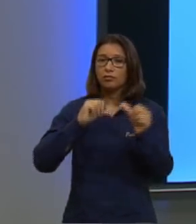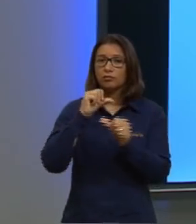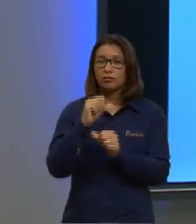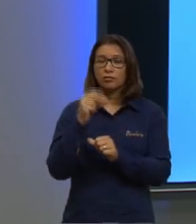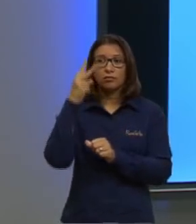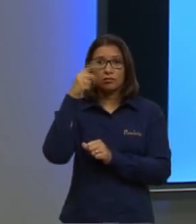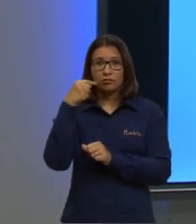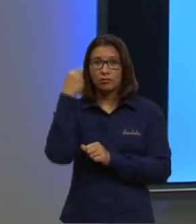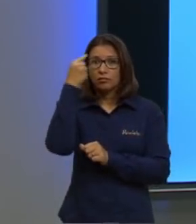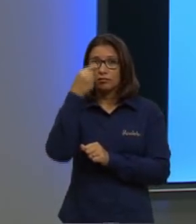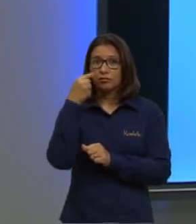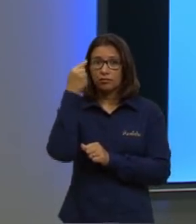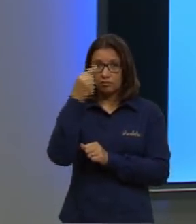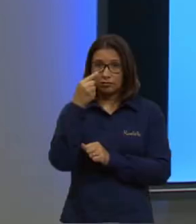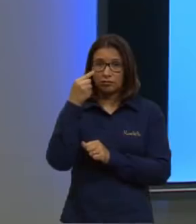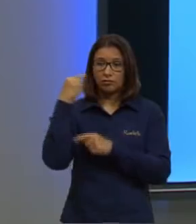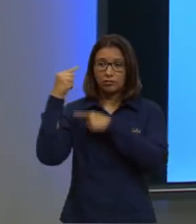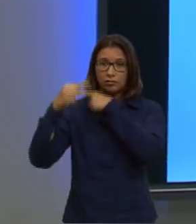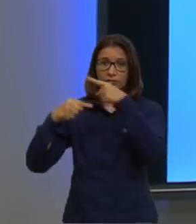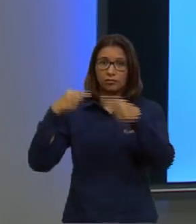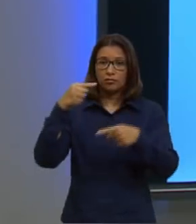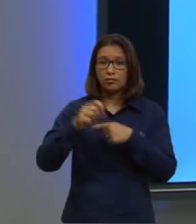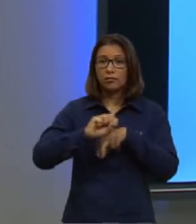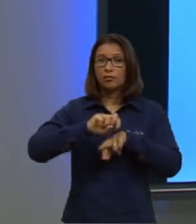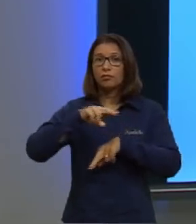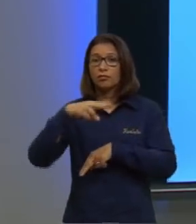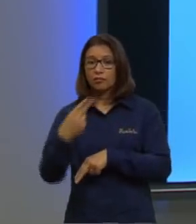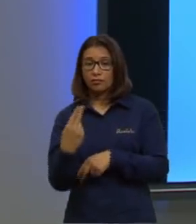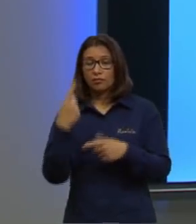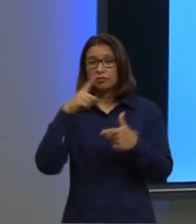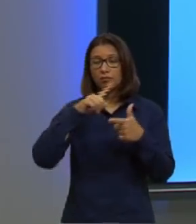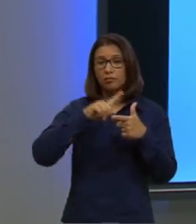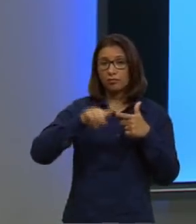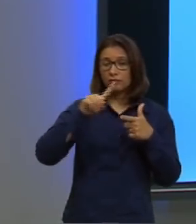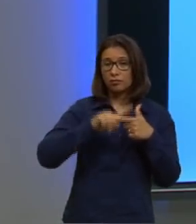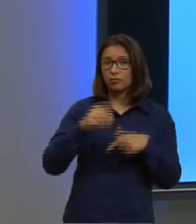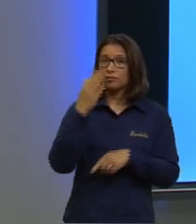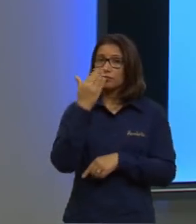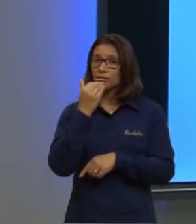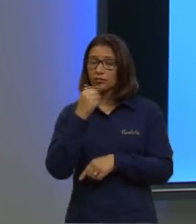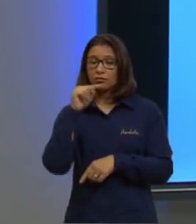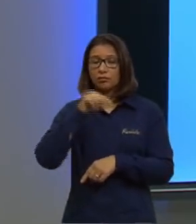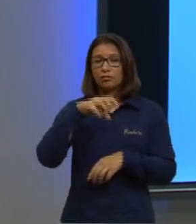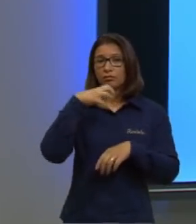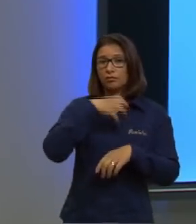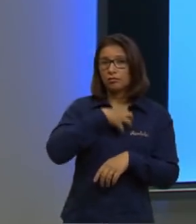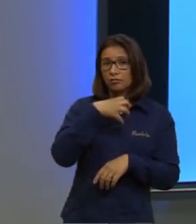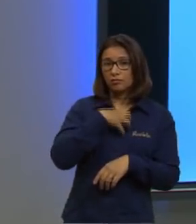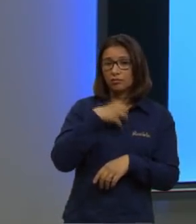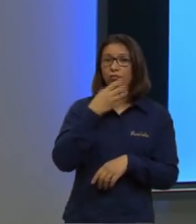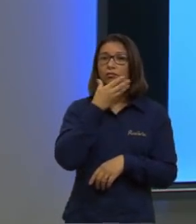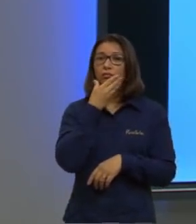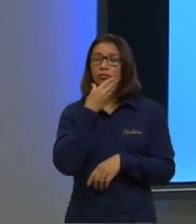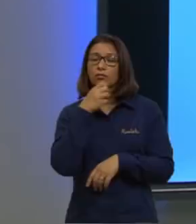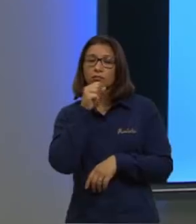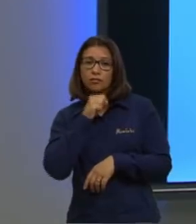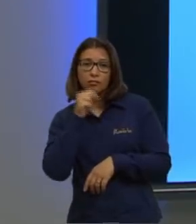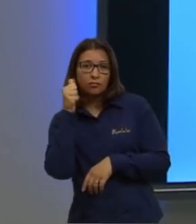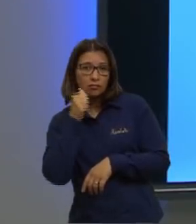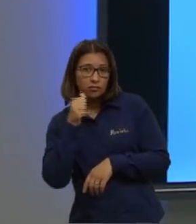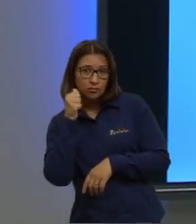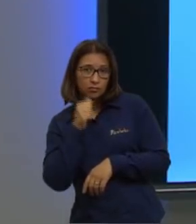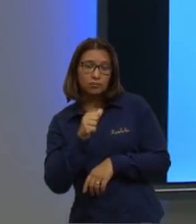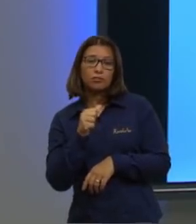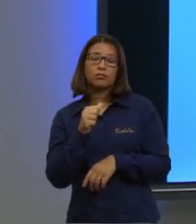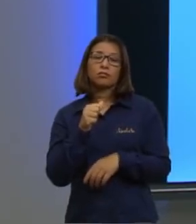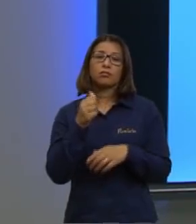congênita ou problemas nutricionais. Com esses sintomas, uma senhora dirigiu seu serviço de